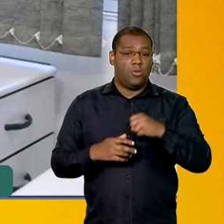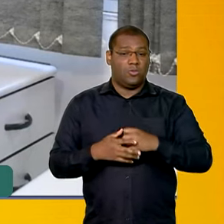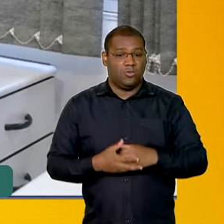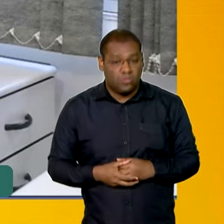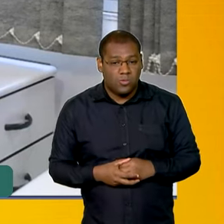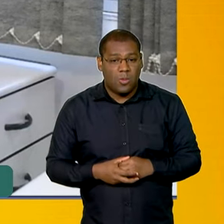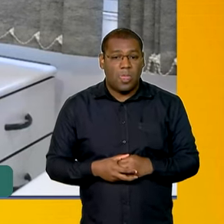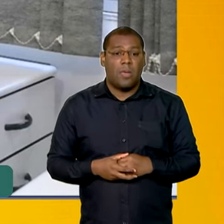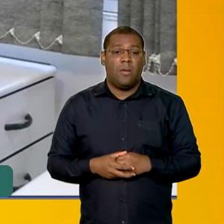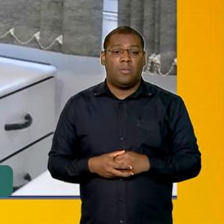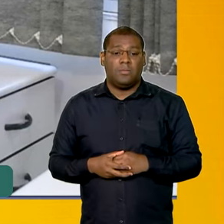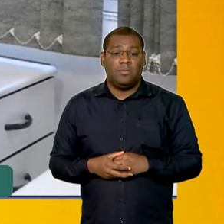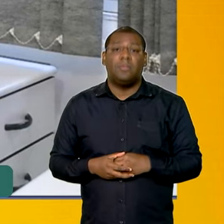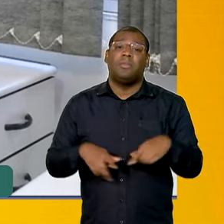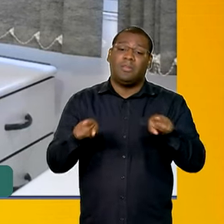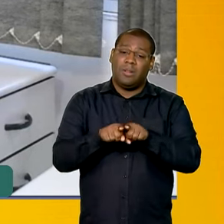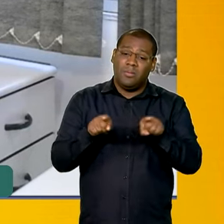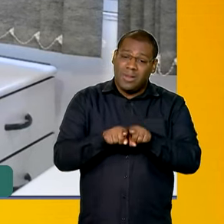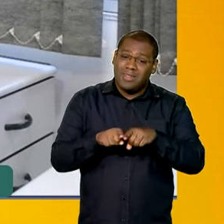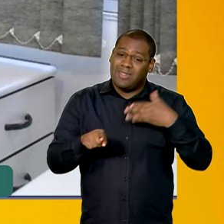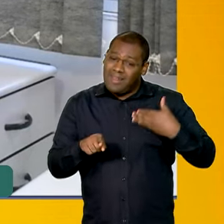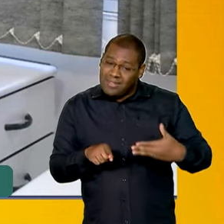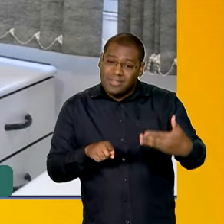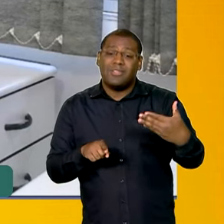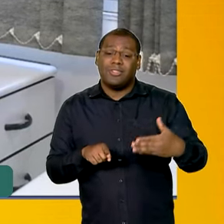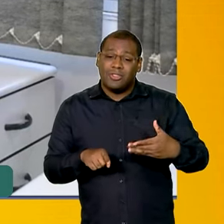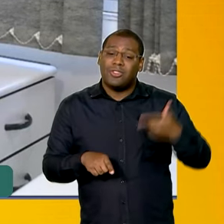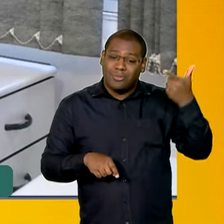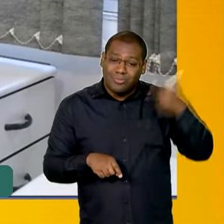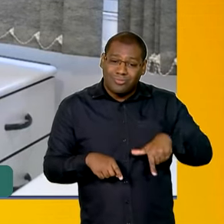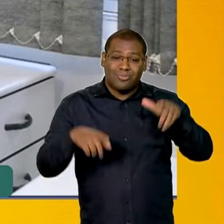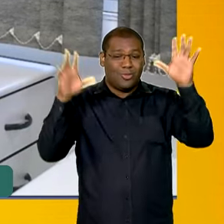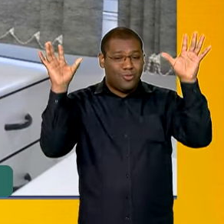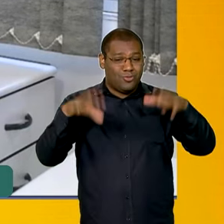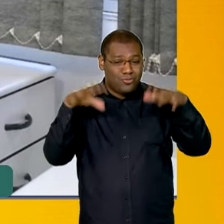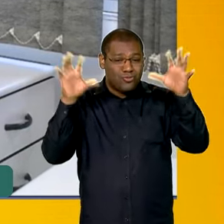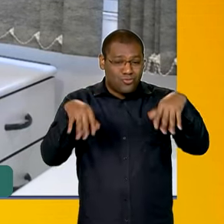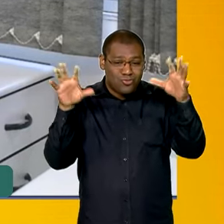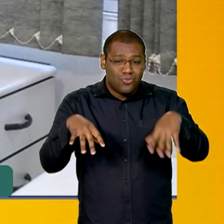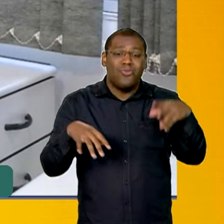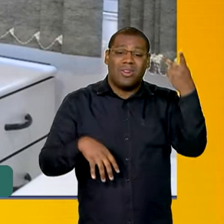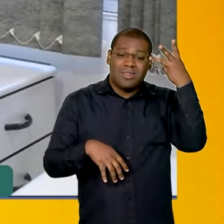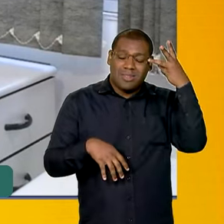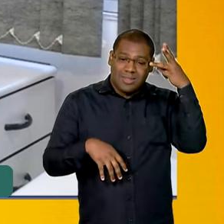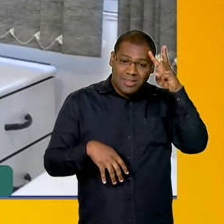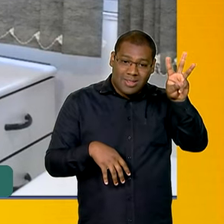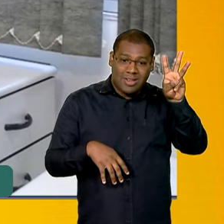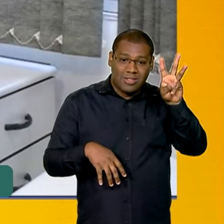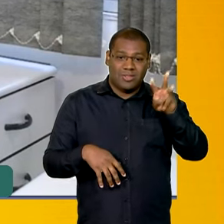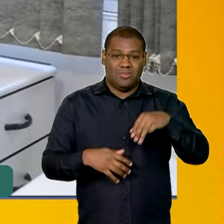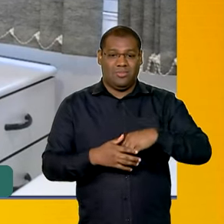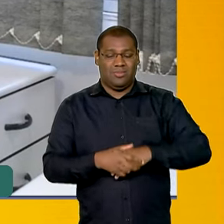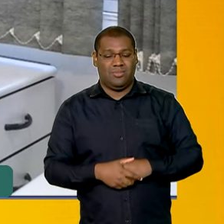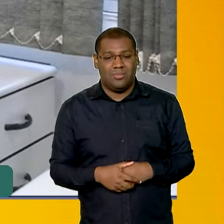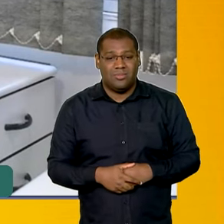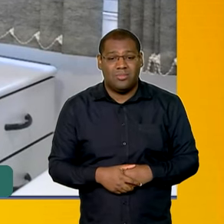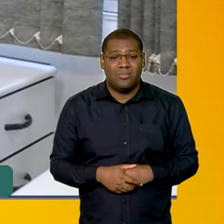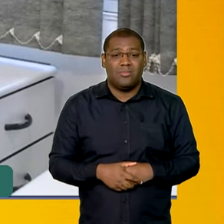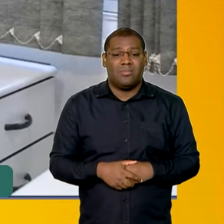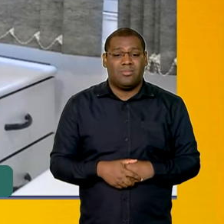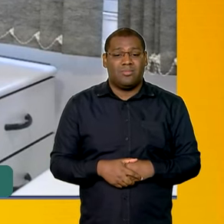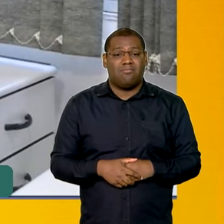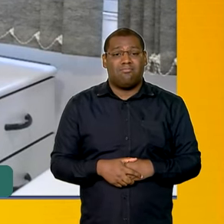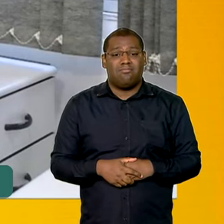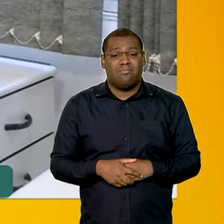essa água, e a questão das chuvas que estão previstas para os próximos três dias. O que essa combinação de eventos